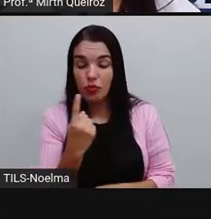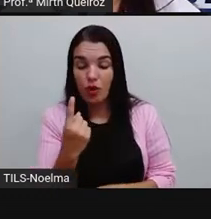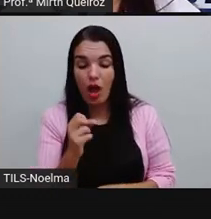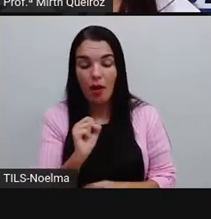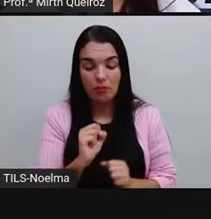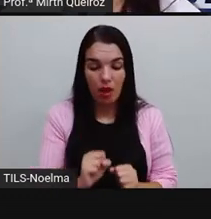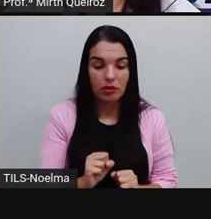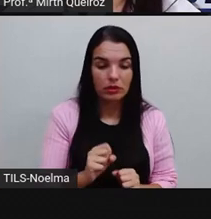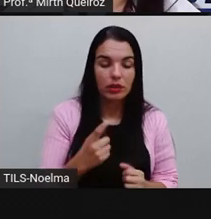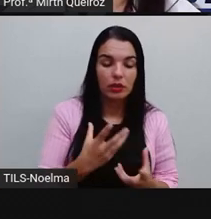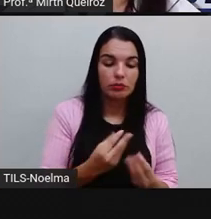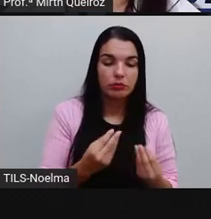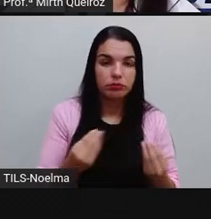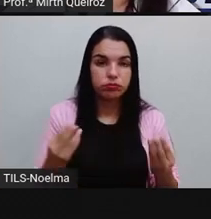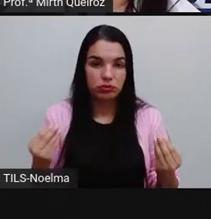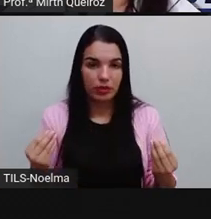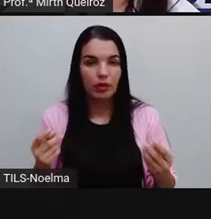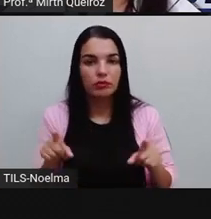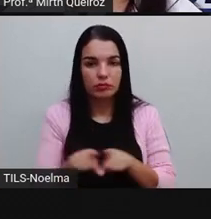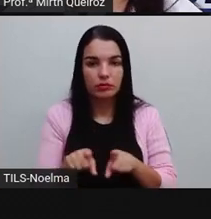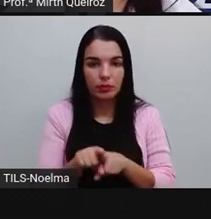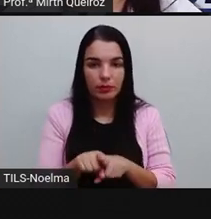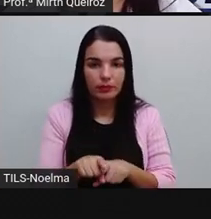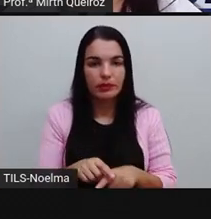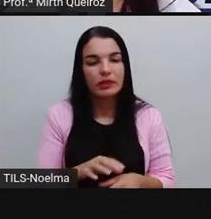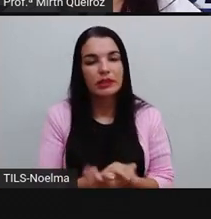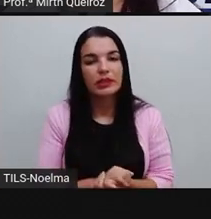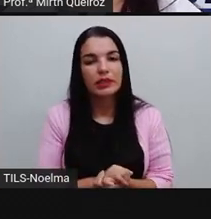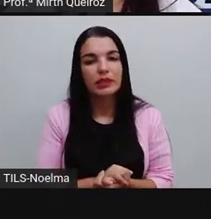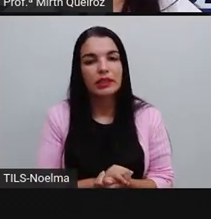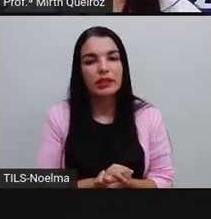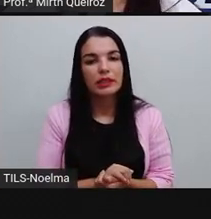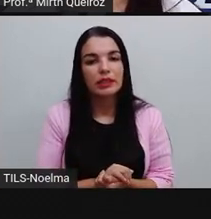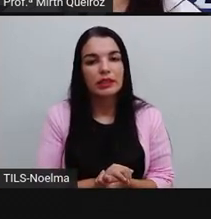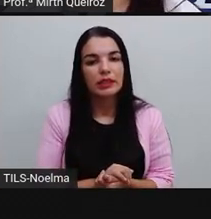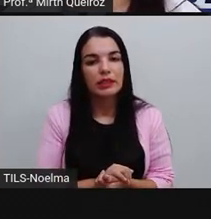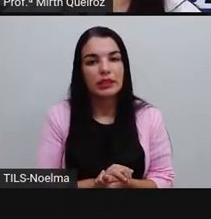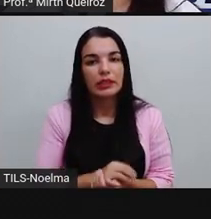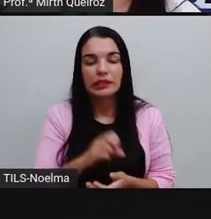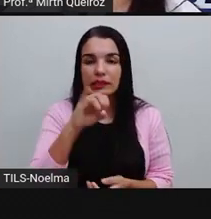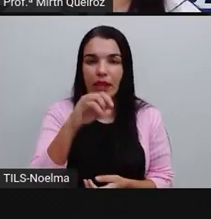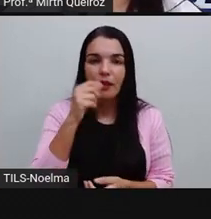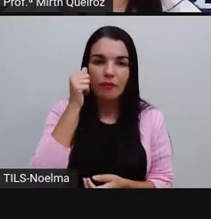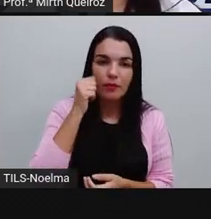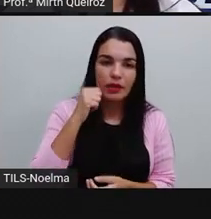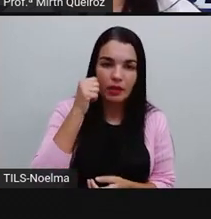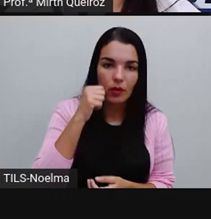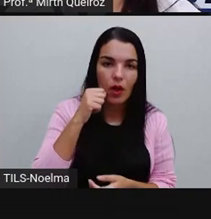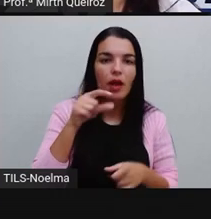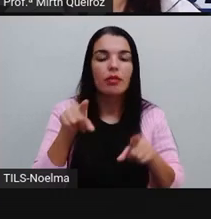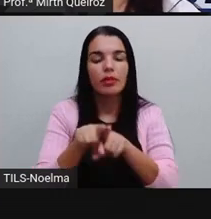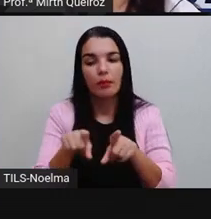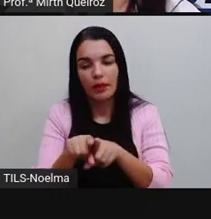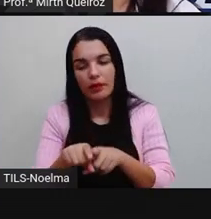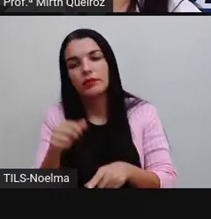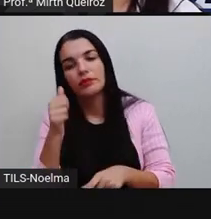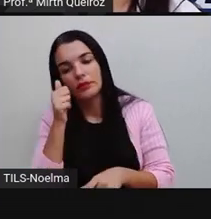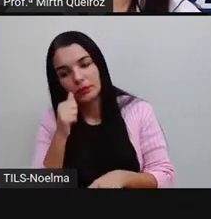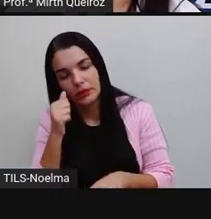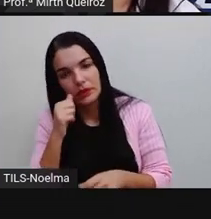substantivo. No caso, adjetivo no plural também. Se estiver no gênero feminino, feminino.